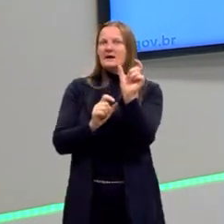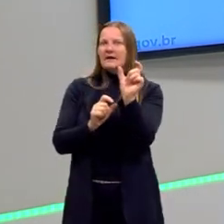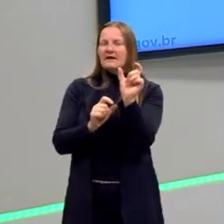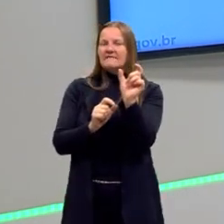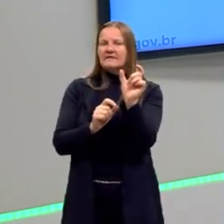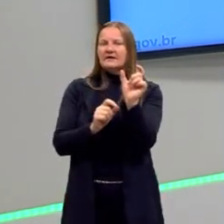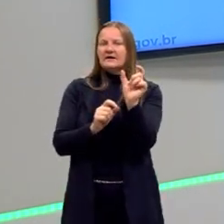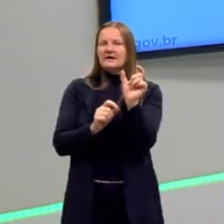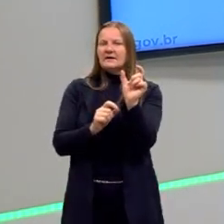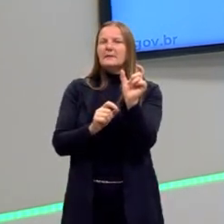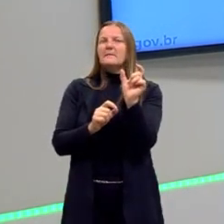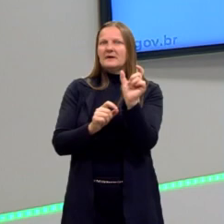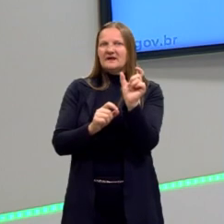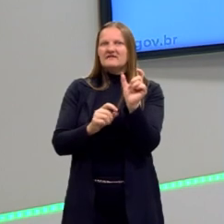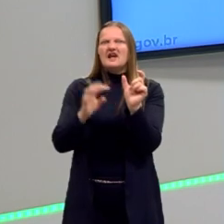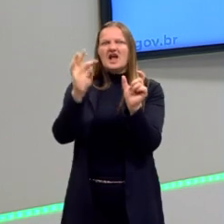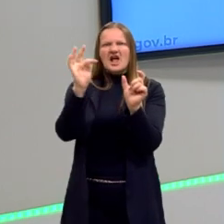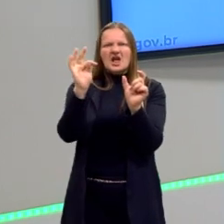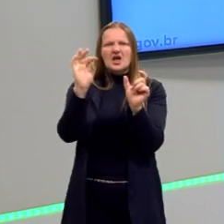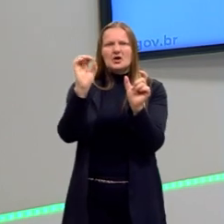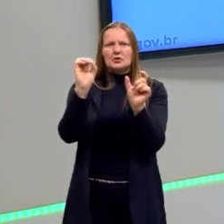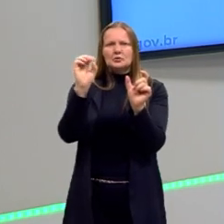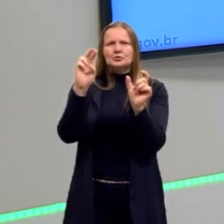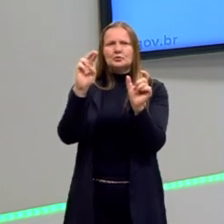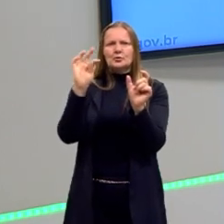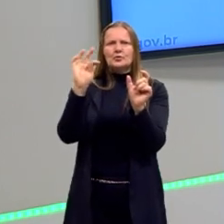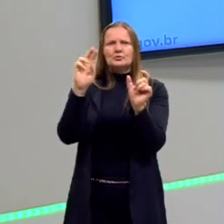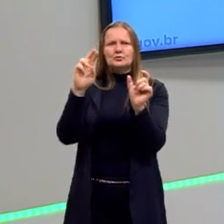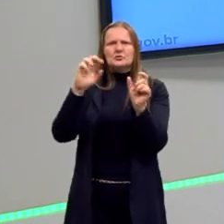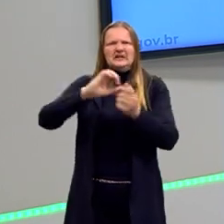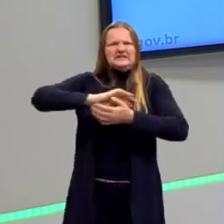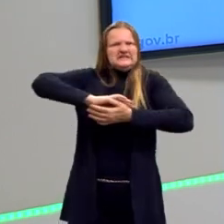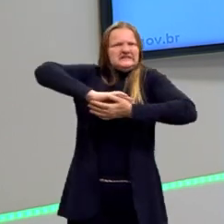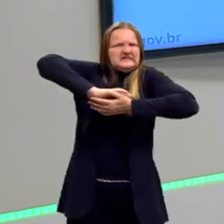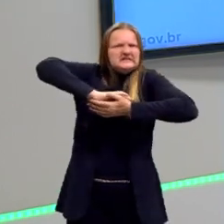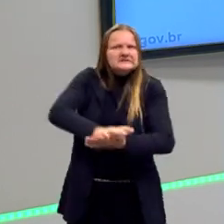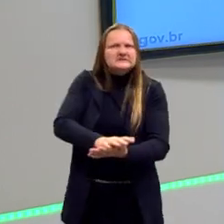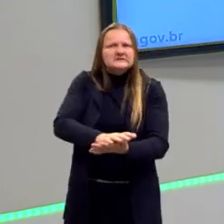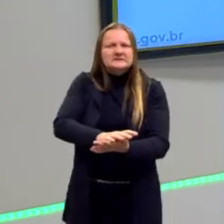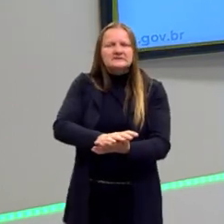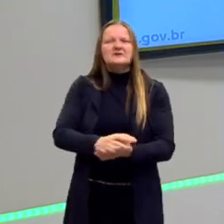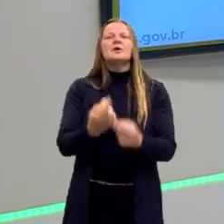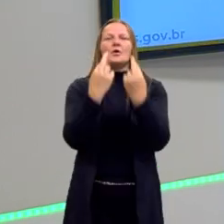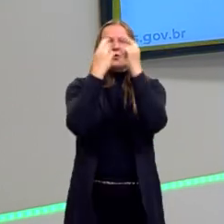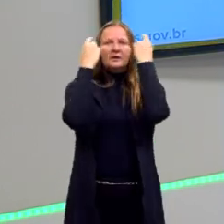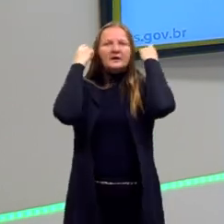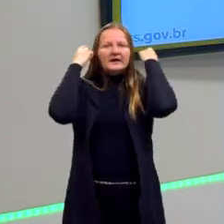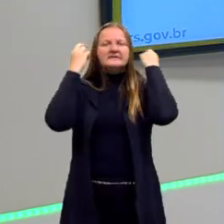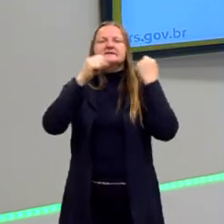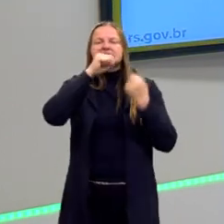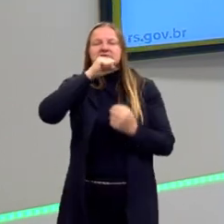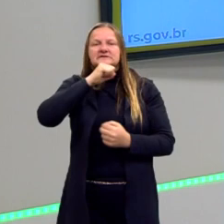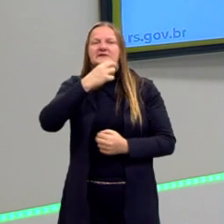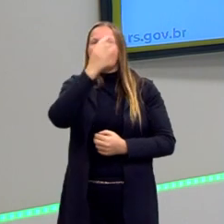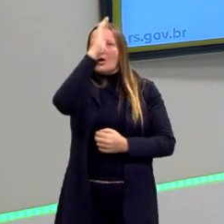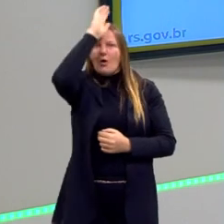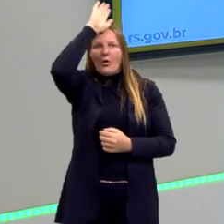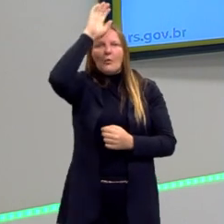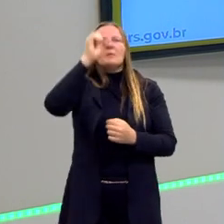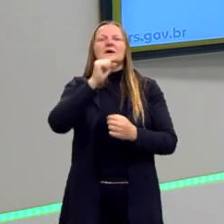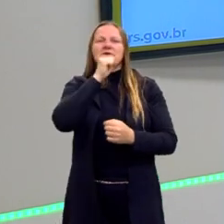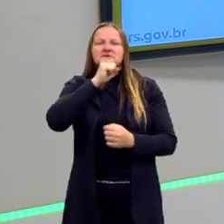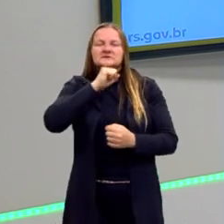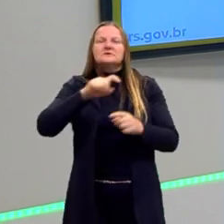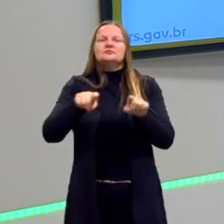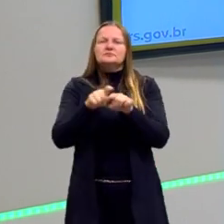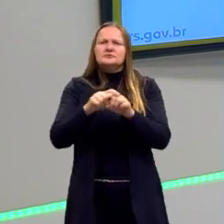tripália, instrumento de tortura usado na Grécia Antiga, Roma Antiga. Por